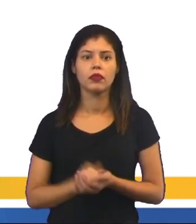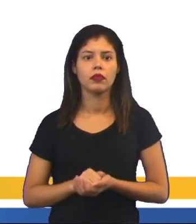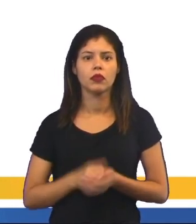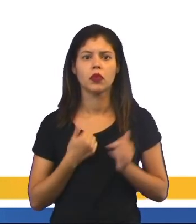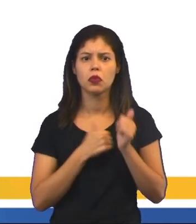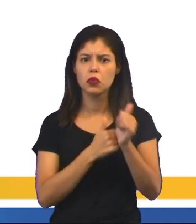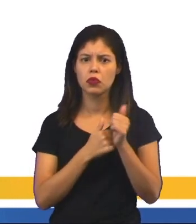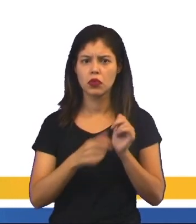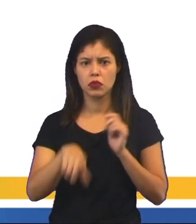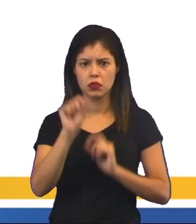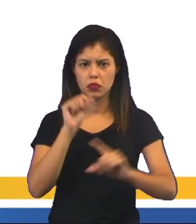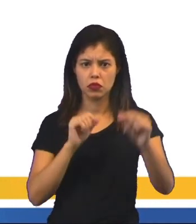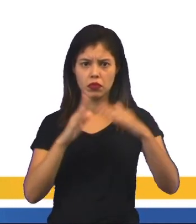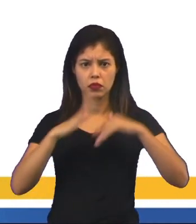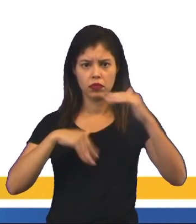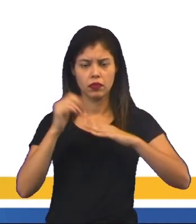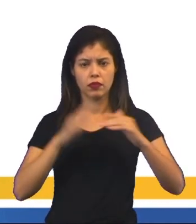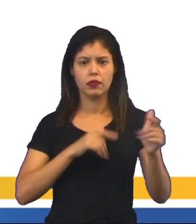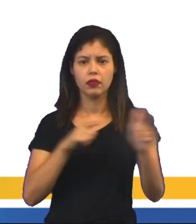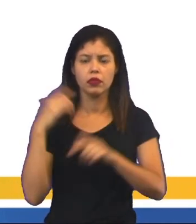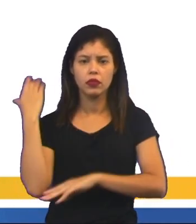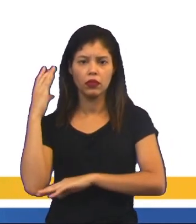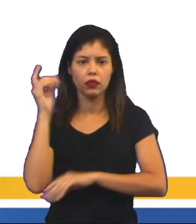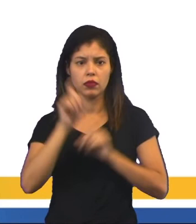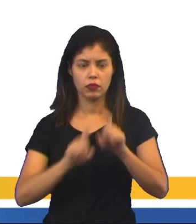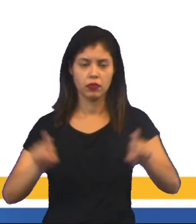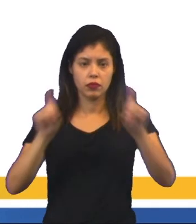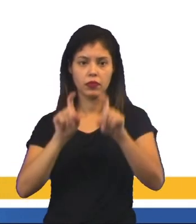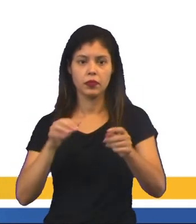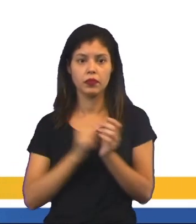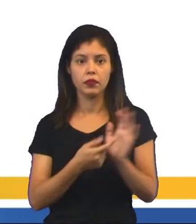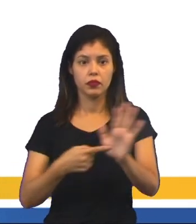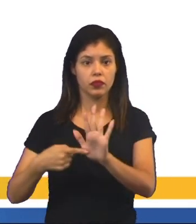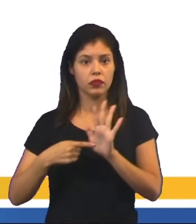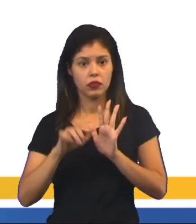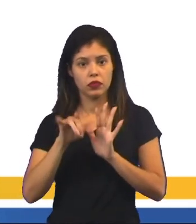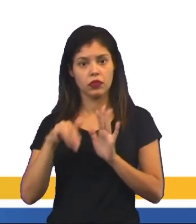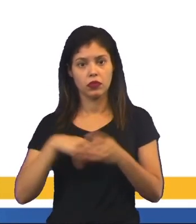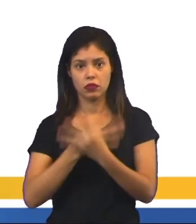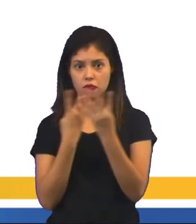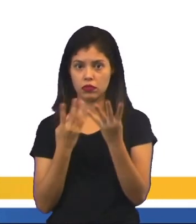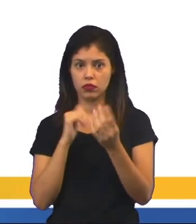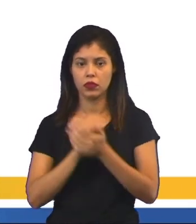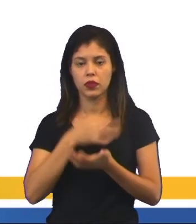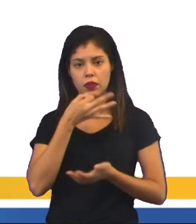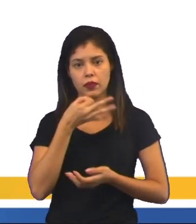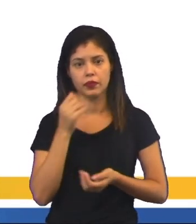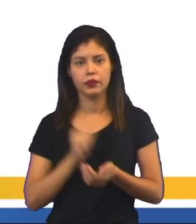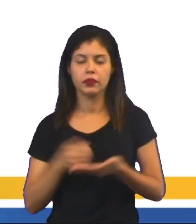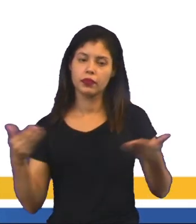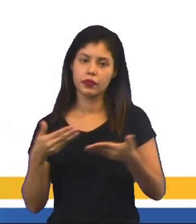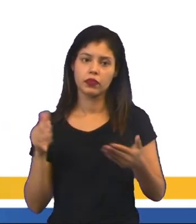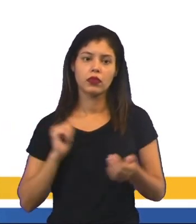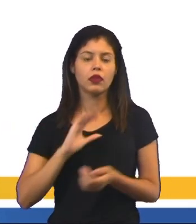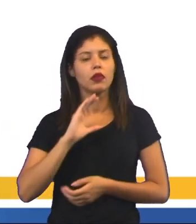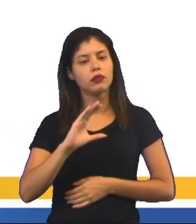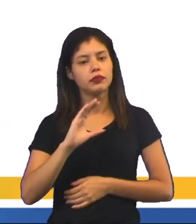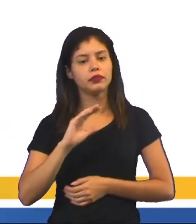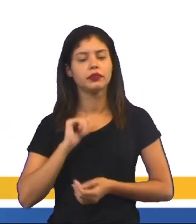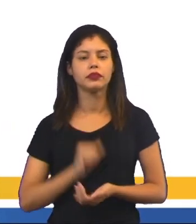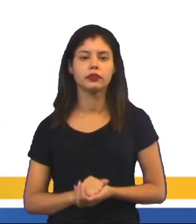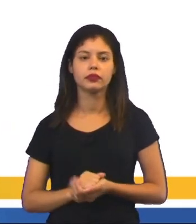letra B, conduzir escolhas profissionais da área de ciência da computação, oferecendo um leque de opções de atuação,